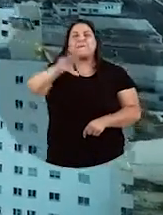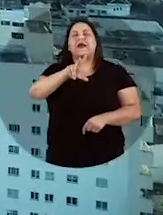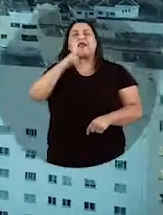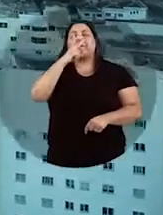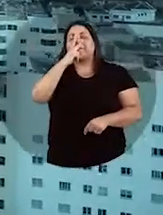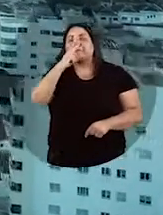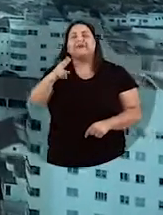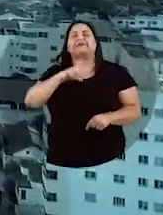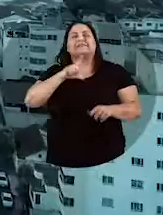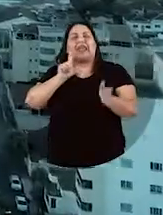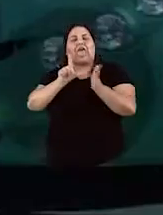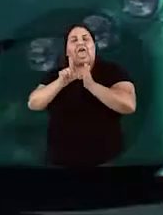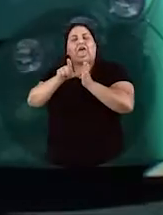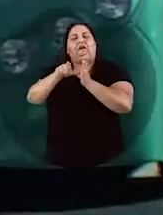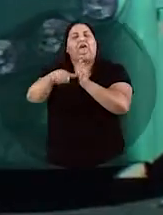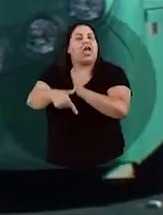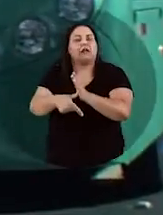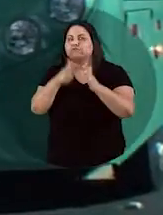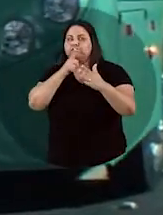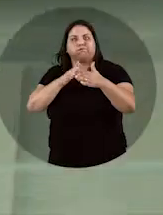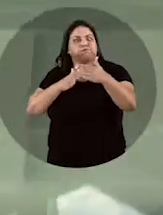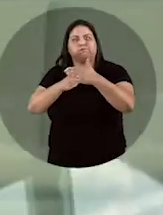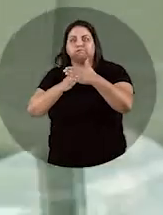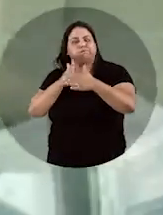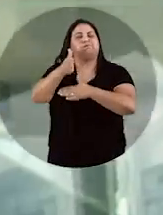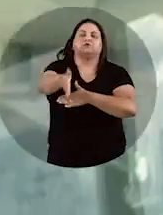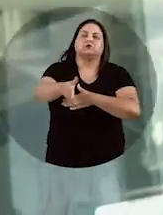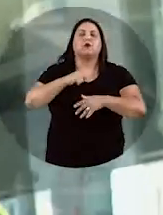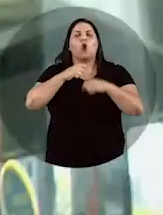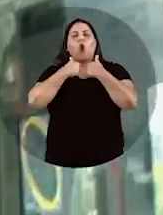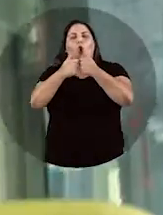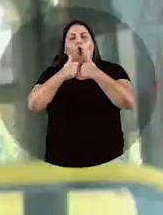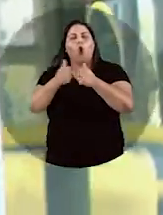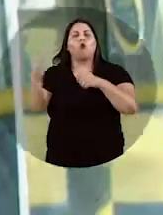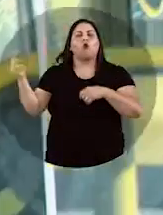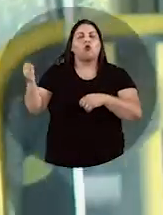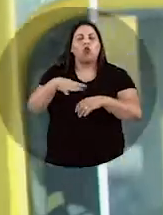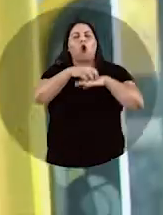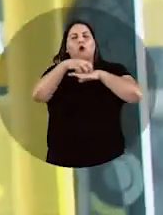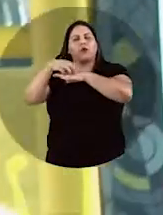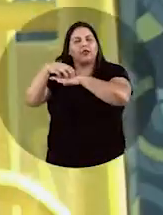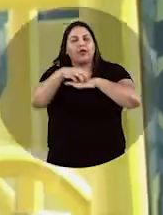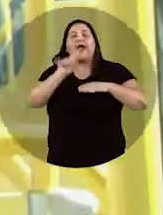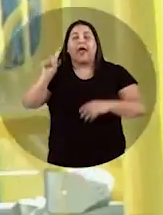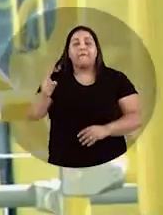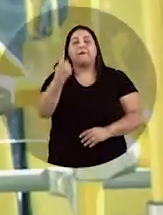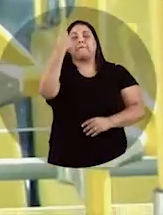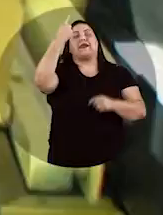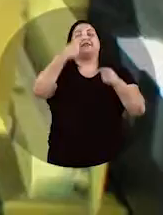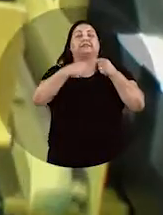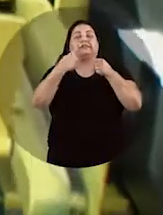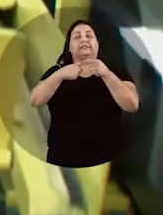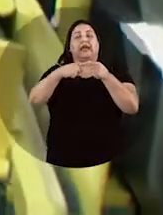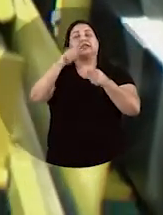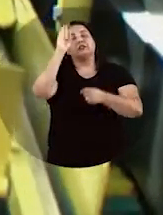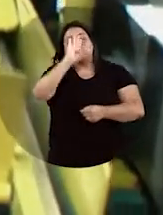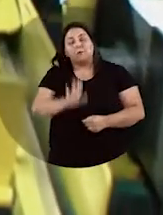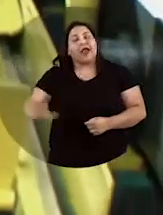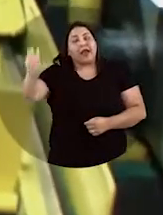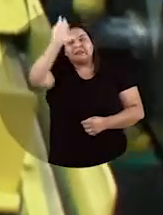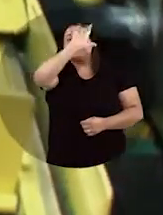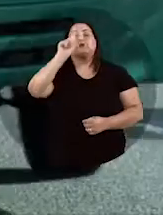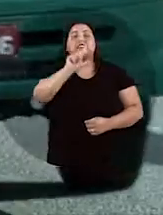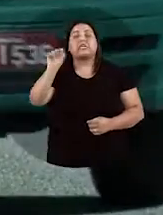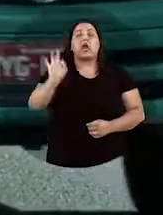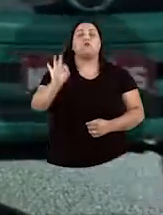superou anos de atrasos, com a renovação de toda a frota de ônibus, e se tornou a primeira cidade do país 100%